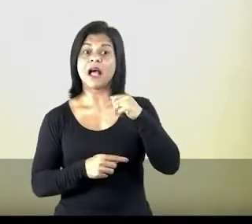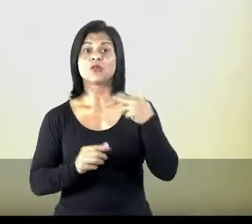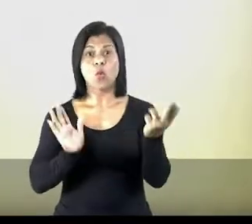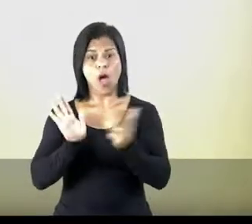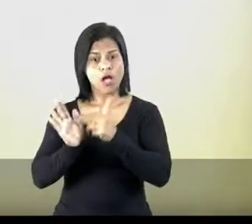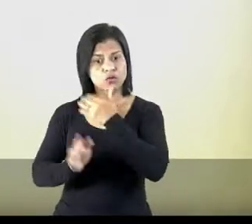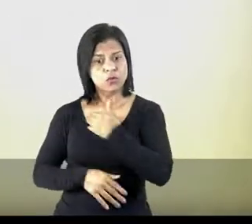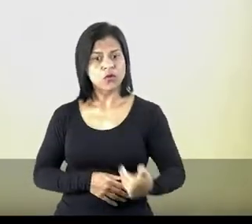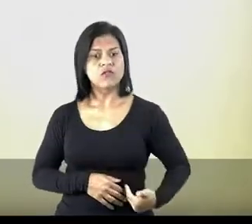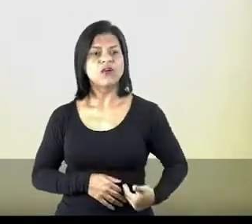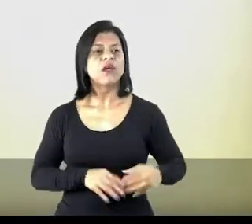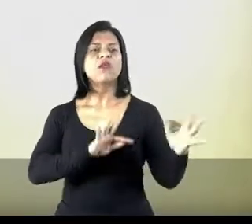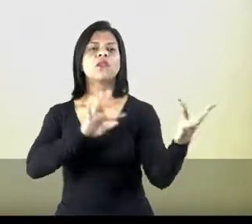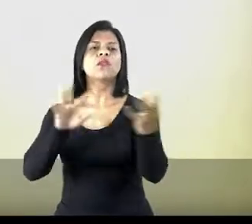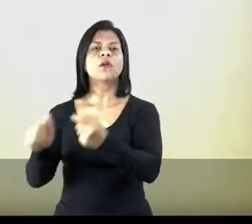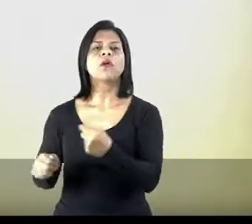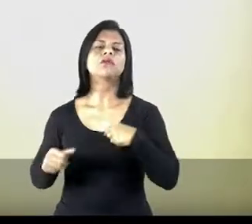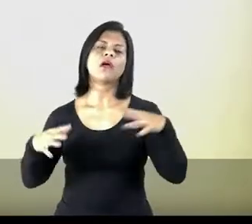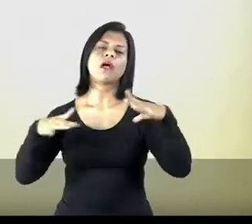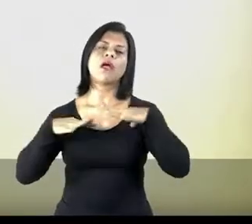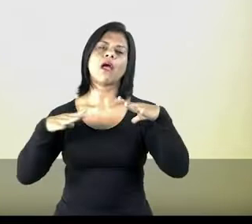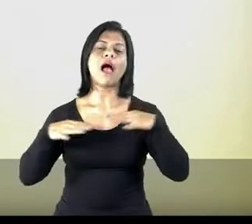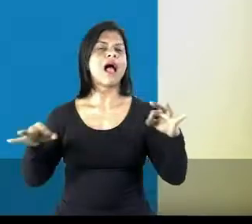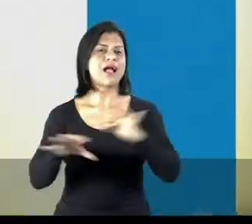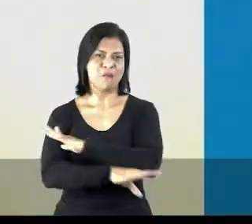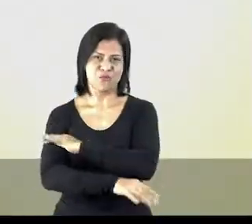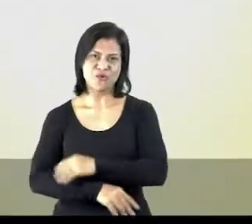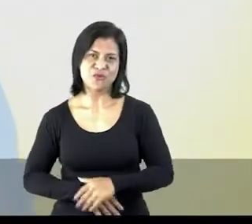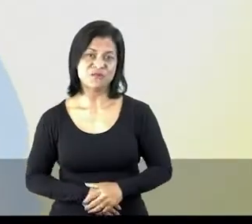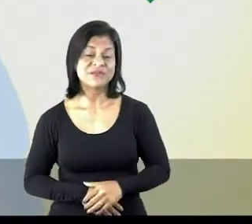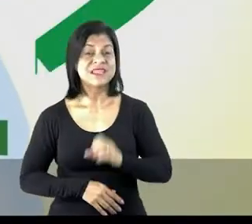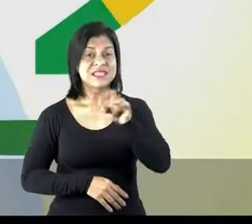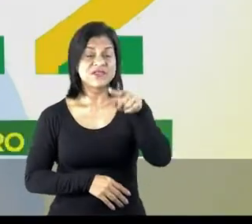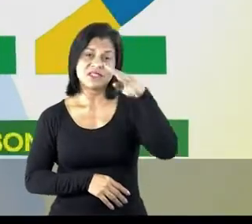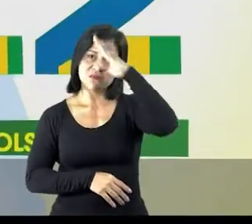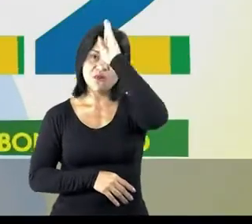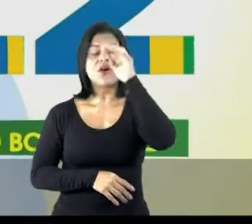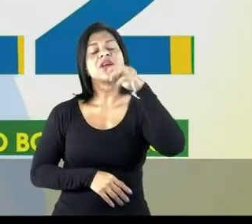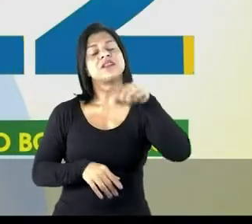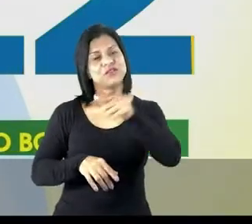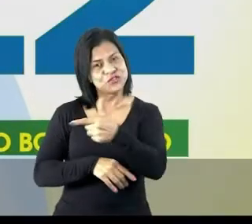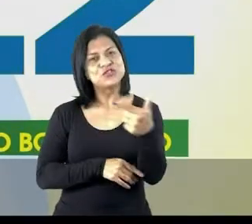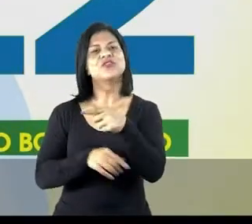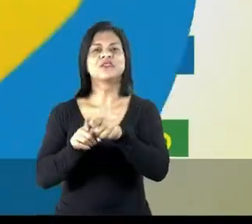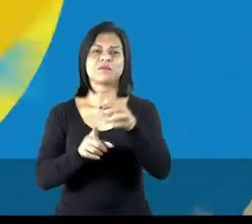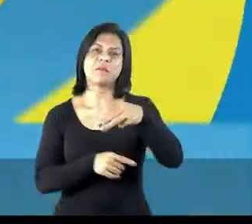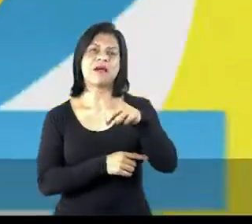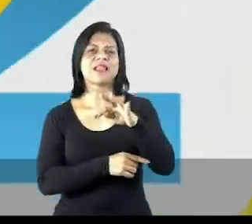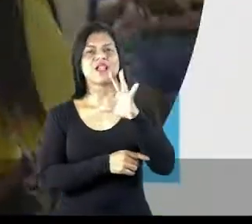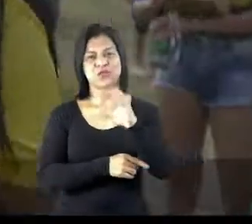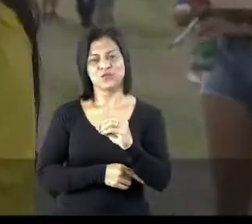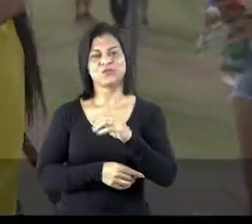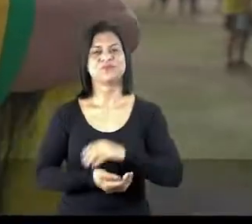se Manato assumir, vai acabar com a mamata deles. Quem vota em Bolsonaro, vota em Manato 22.